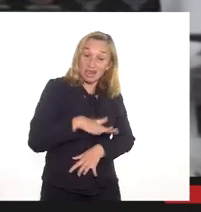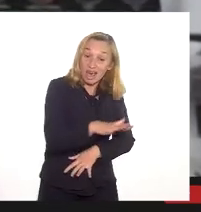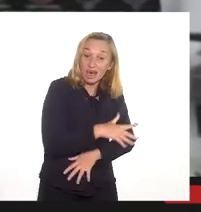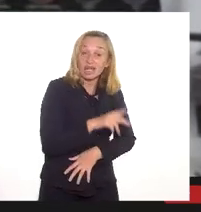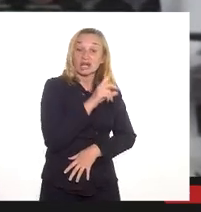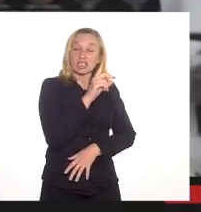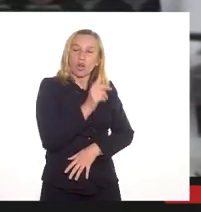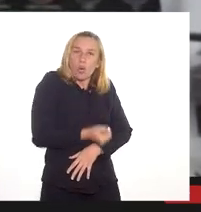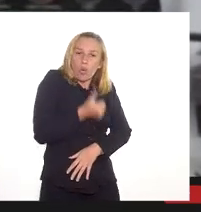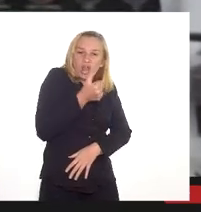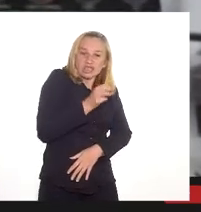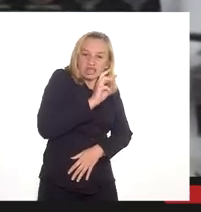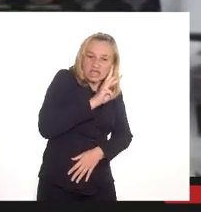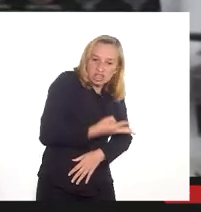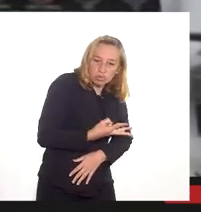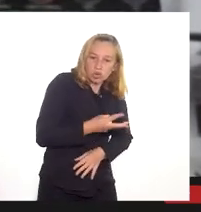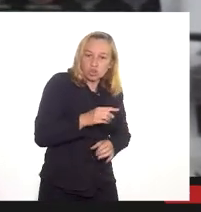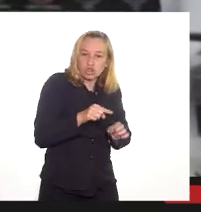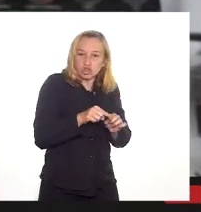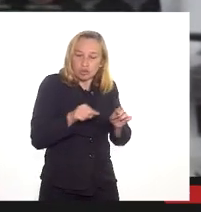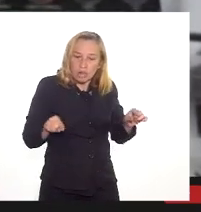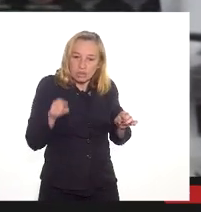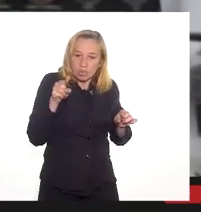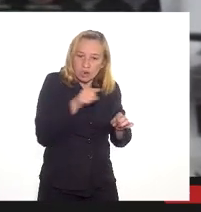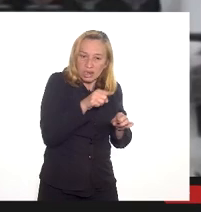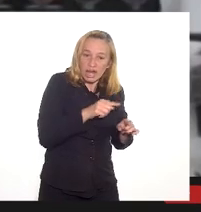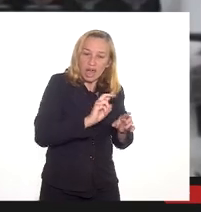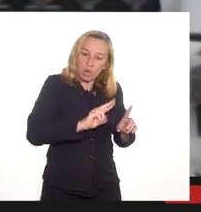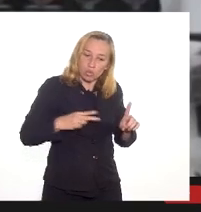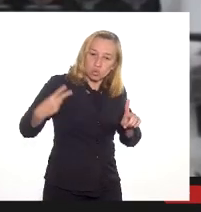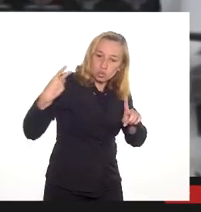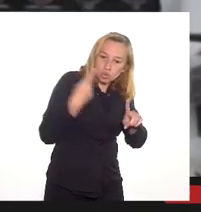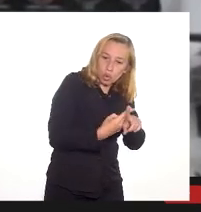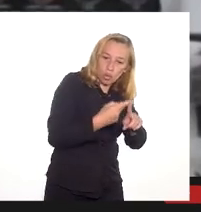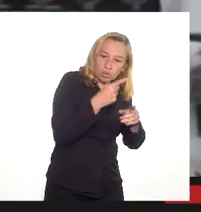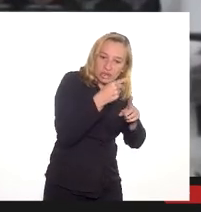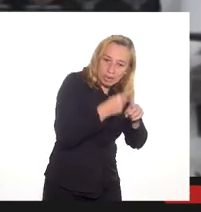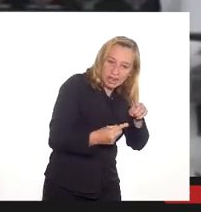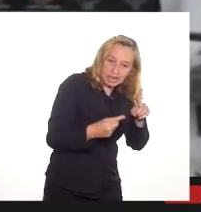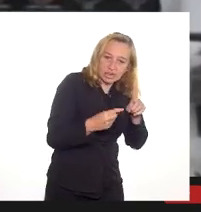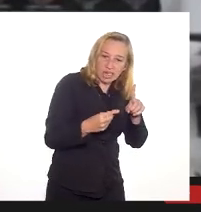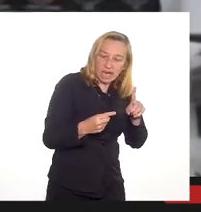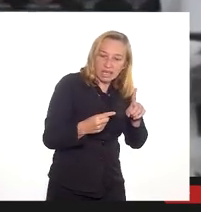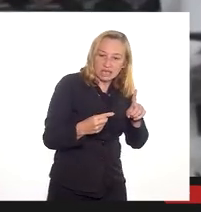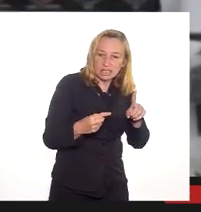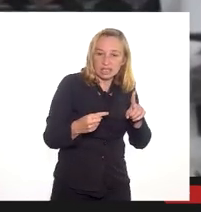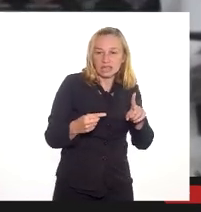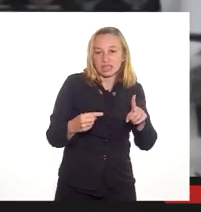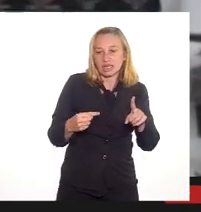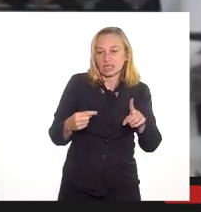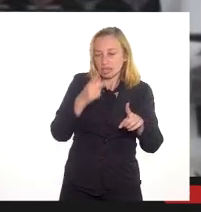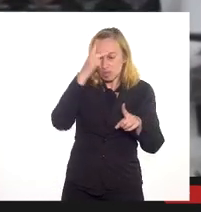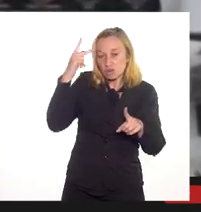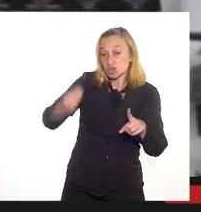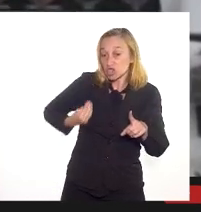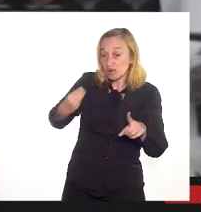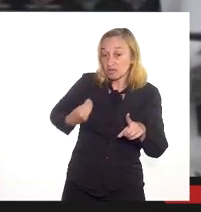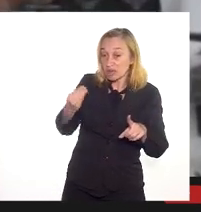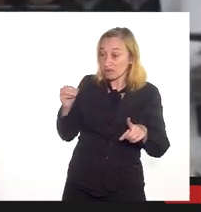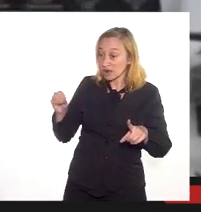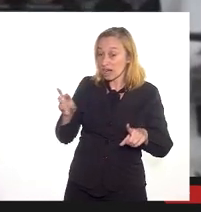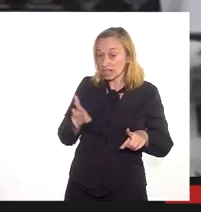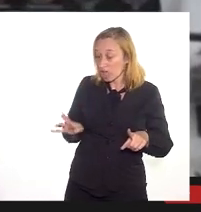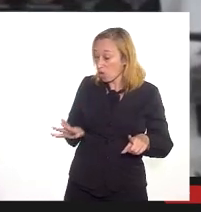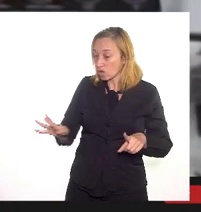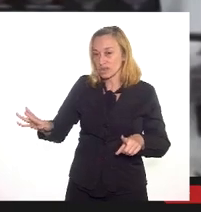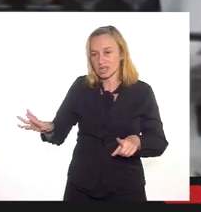quase 3 milhões de metros quadrados, é o dobro da metragem da comunidade da Rocinha, por exemplo. E ela já está sendo